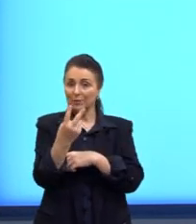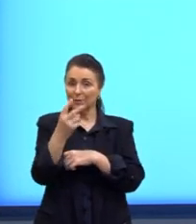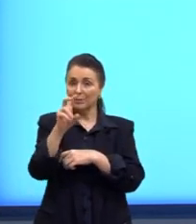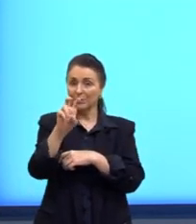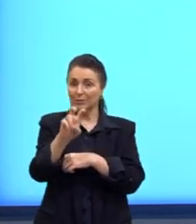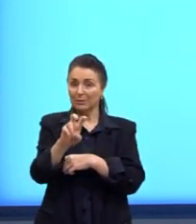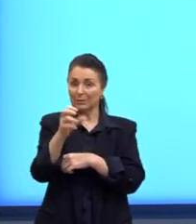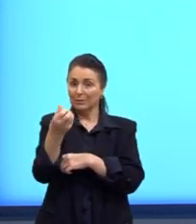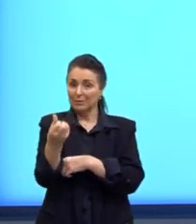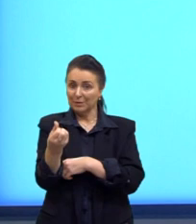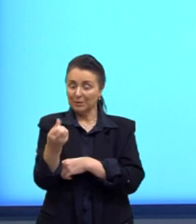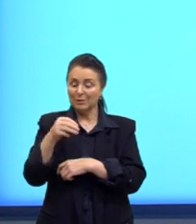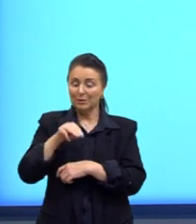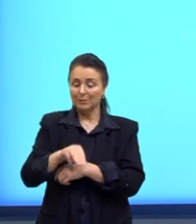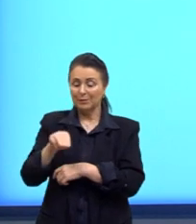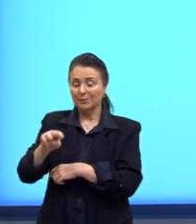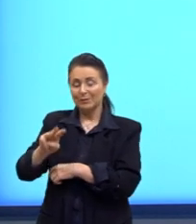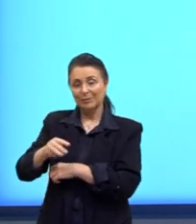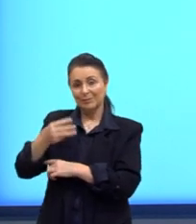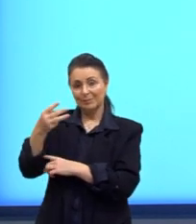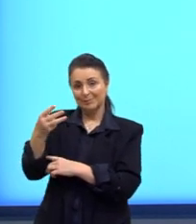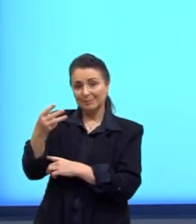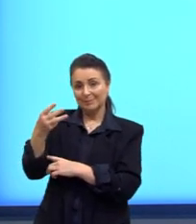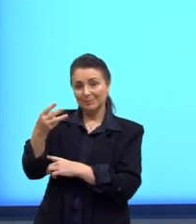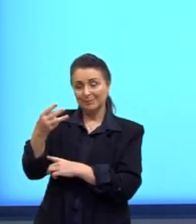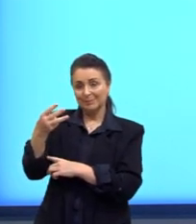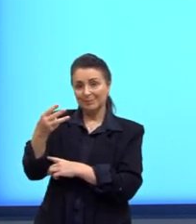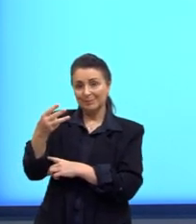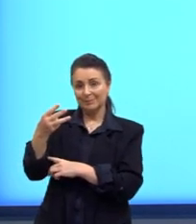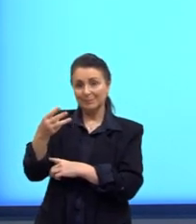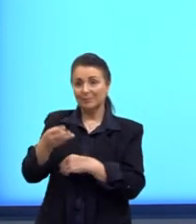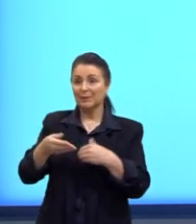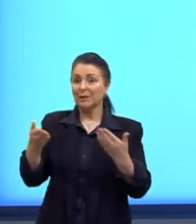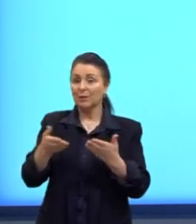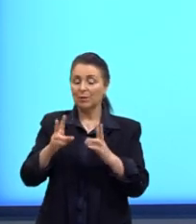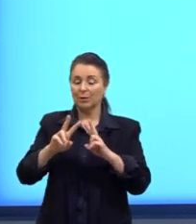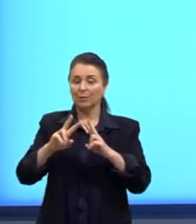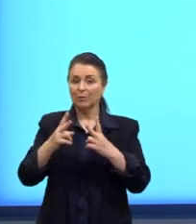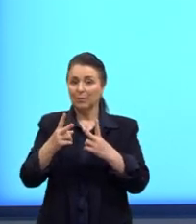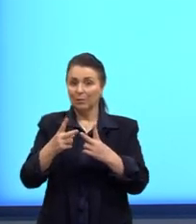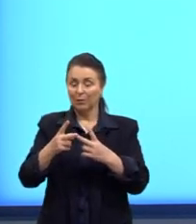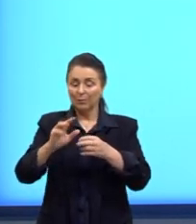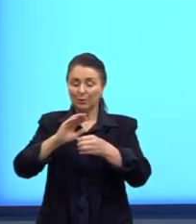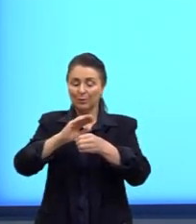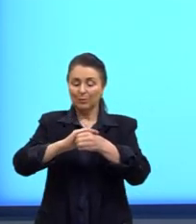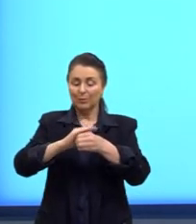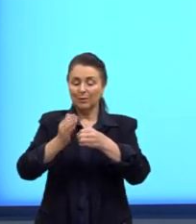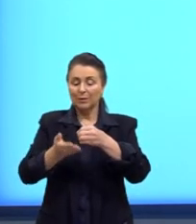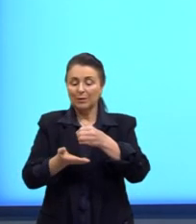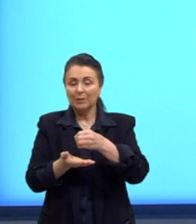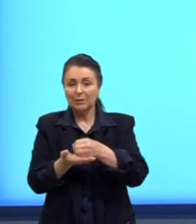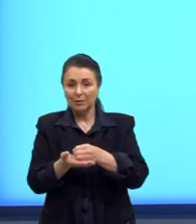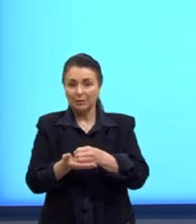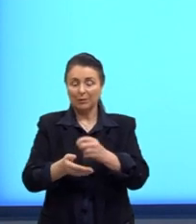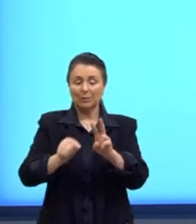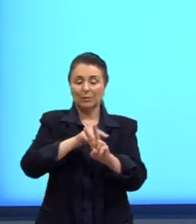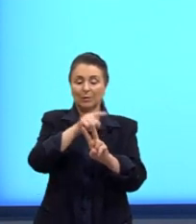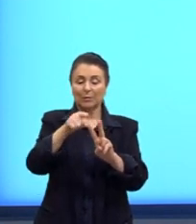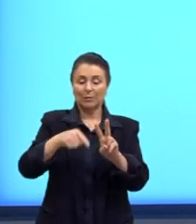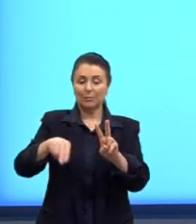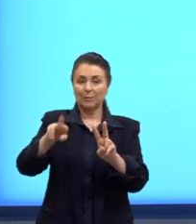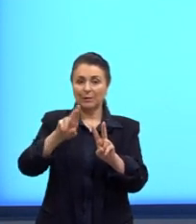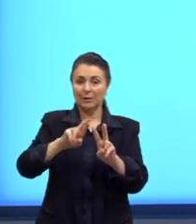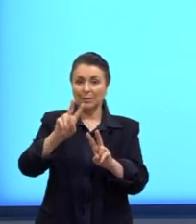milímetros cúbicos. E agora o volume do cilindro, de novo, pi r ao